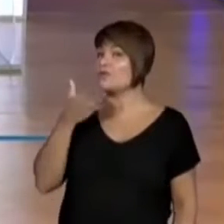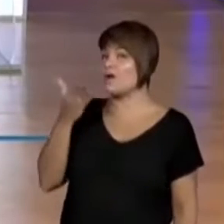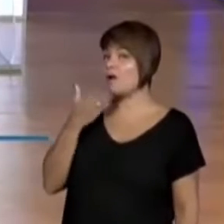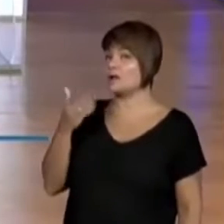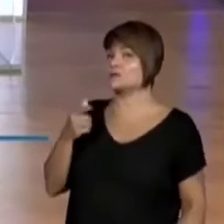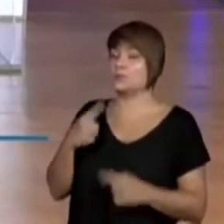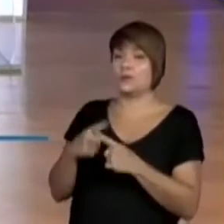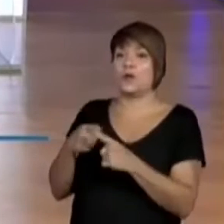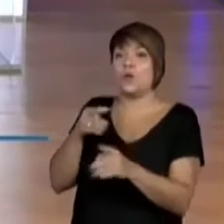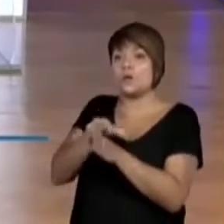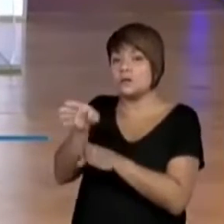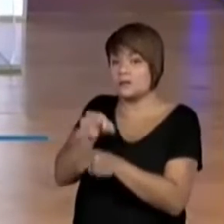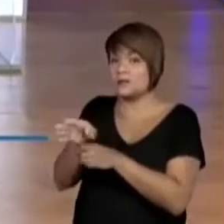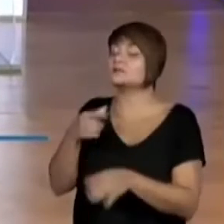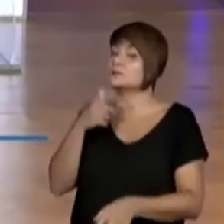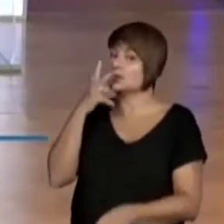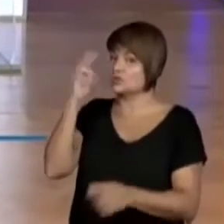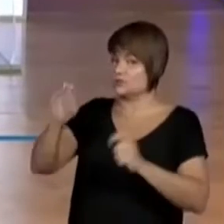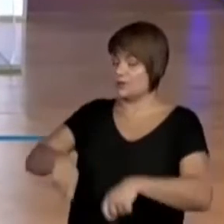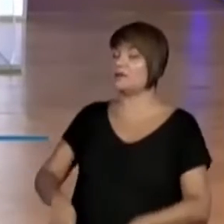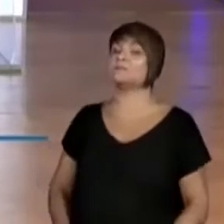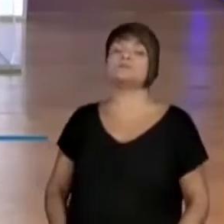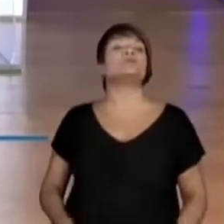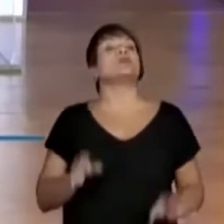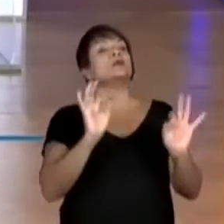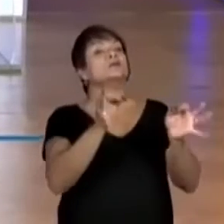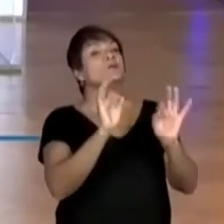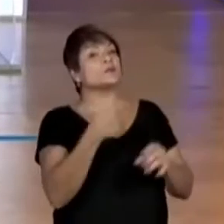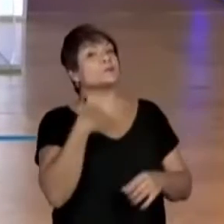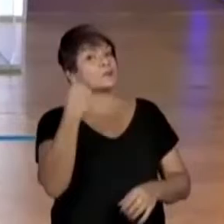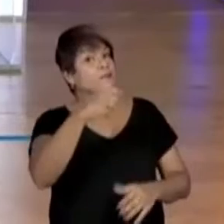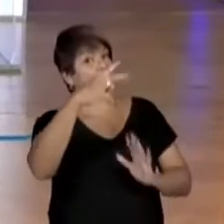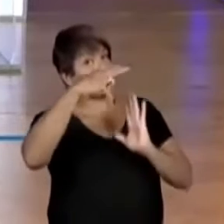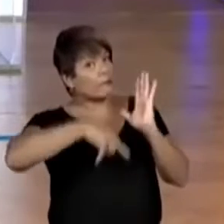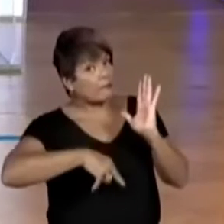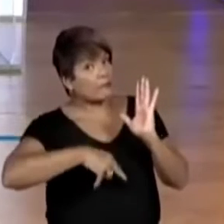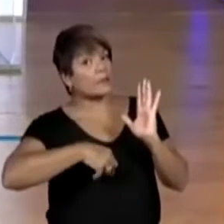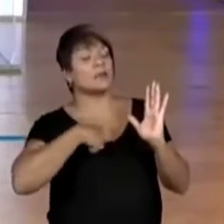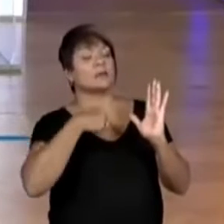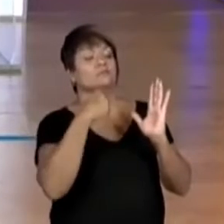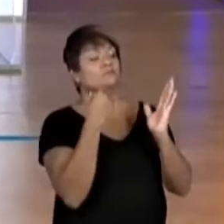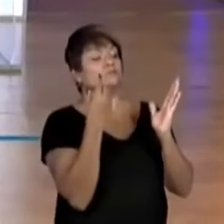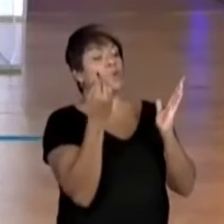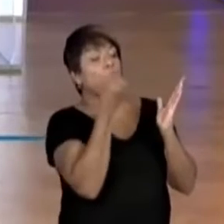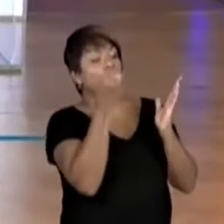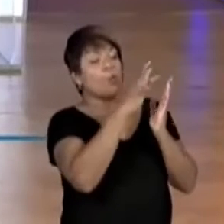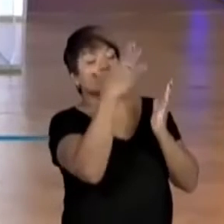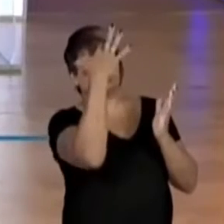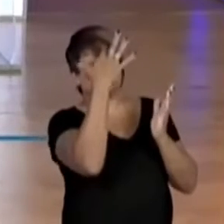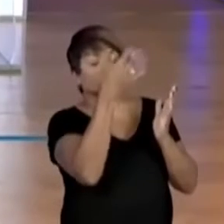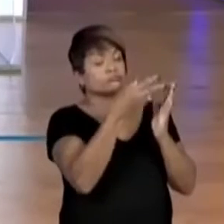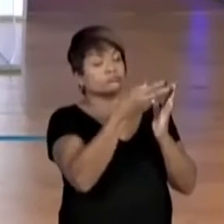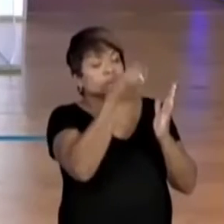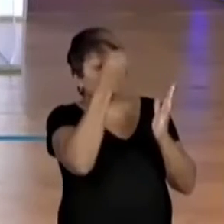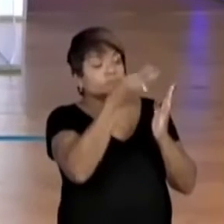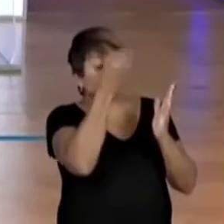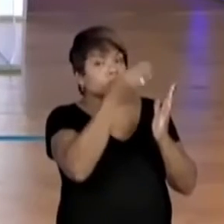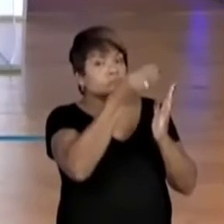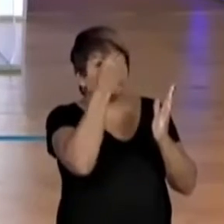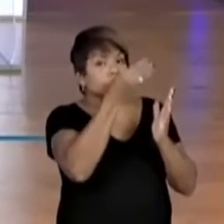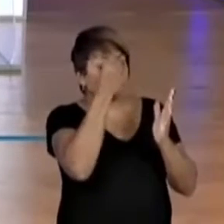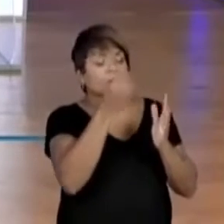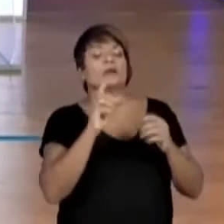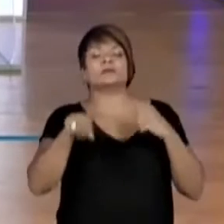Vamos ver se eles conseguem. Isso mesmo. Temos que ler, localizar as informações direitinho, compreender as informações para